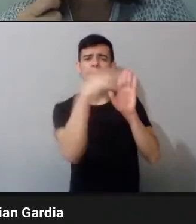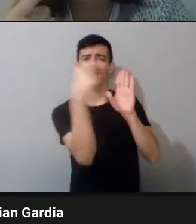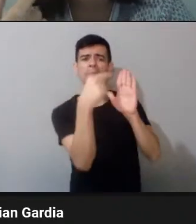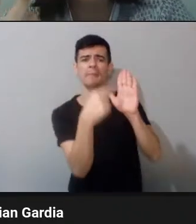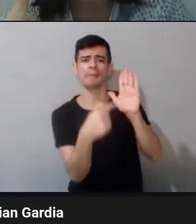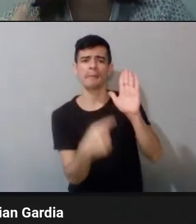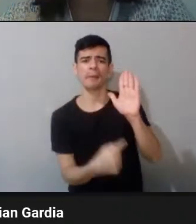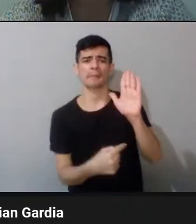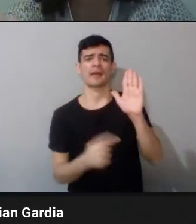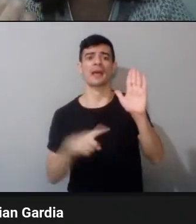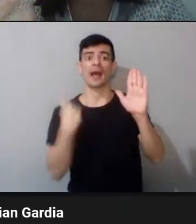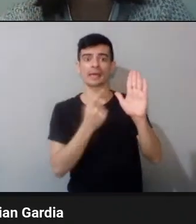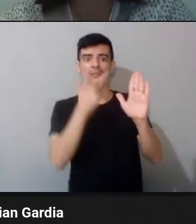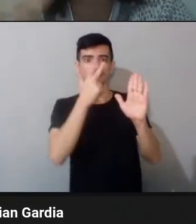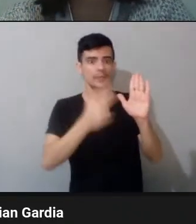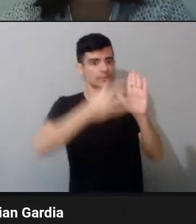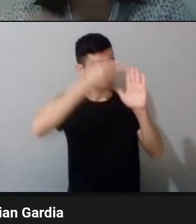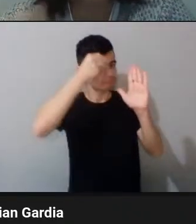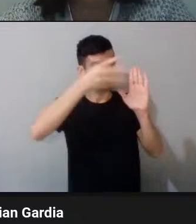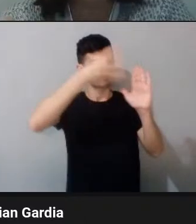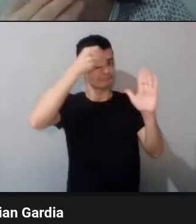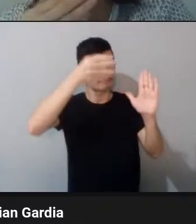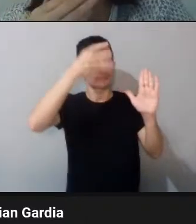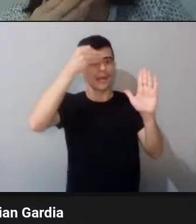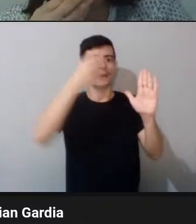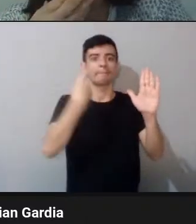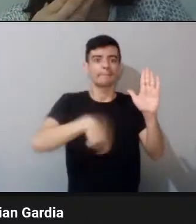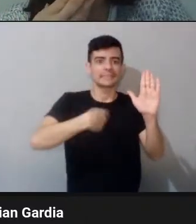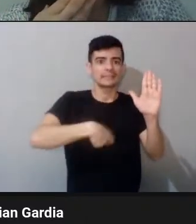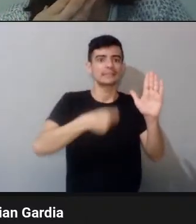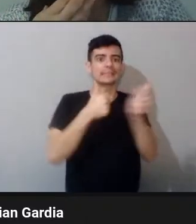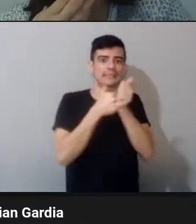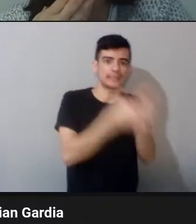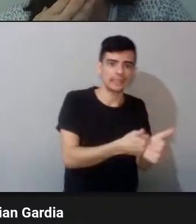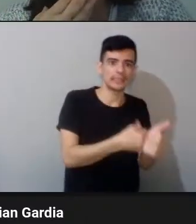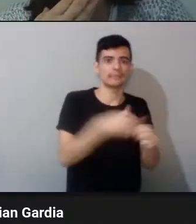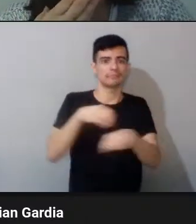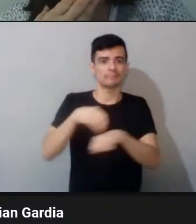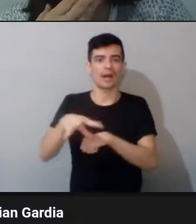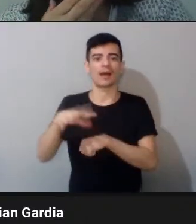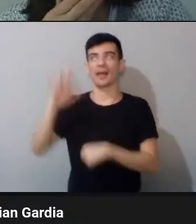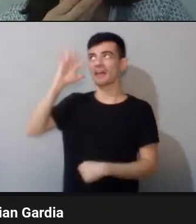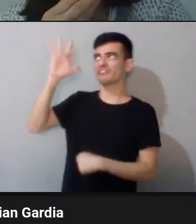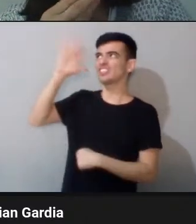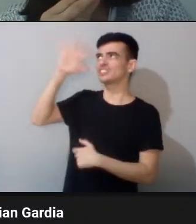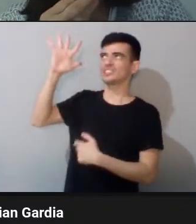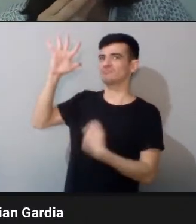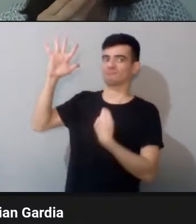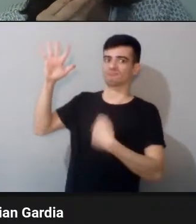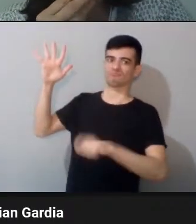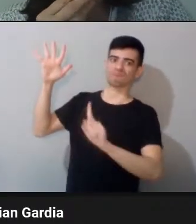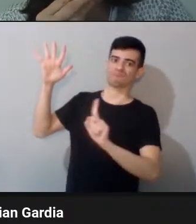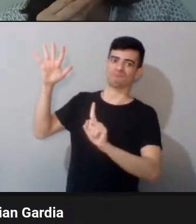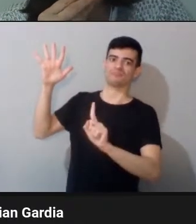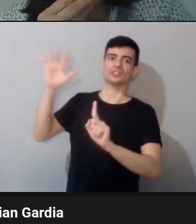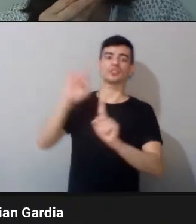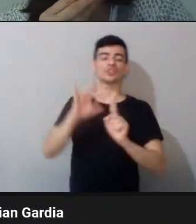né, que a gente acha que tem que repetir e não refletir sobre eles, né? Quando eu comecei a